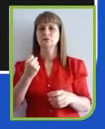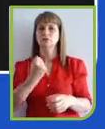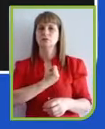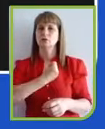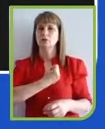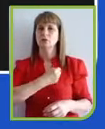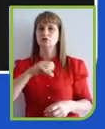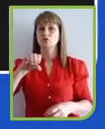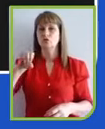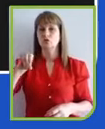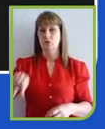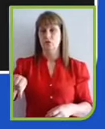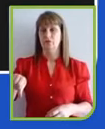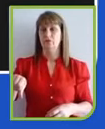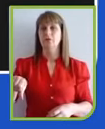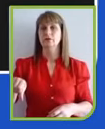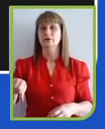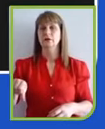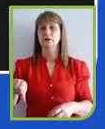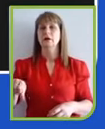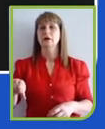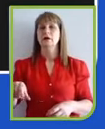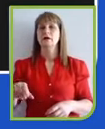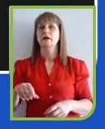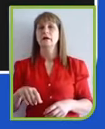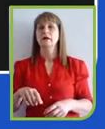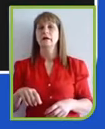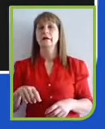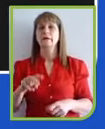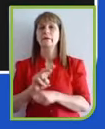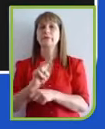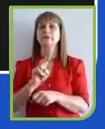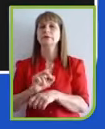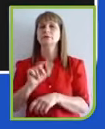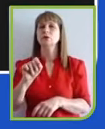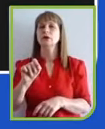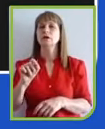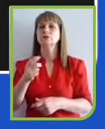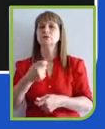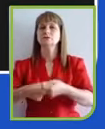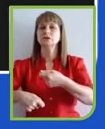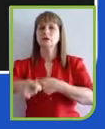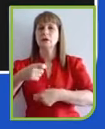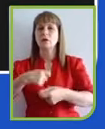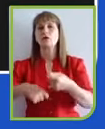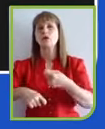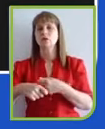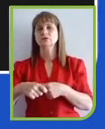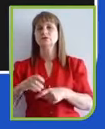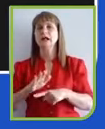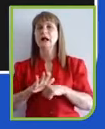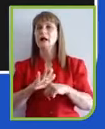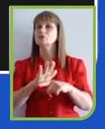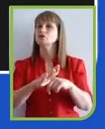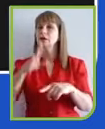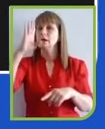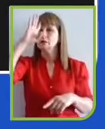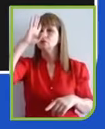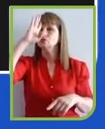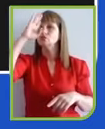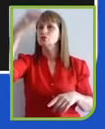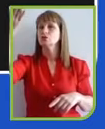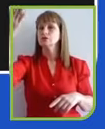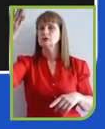de negócios como parte da solução e não do problema. Então, cada vez mais,